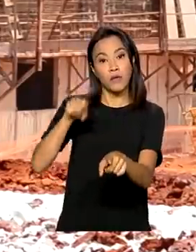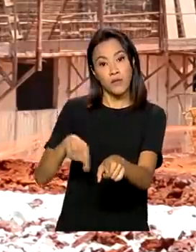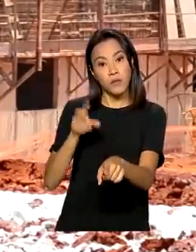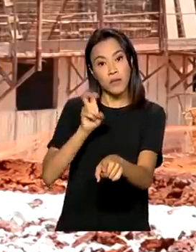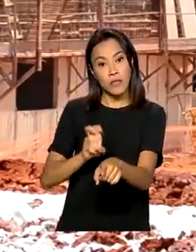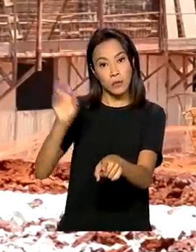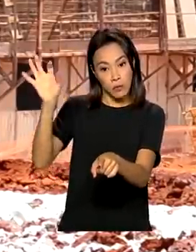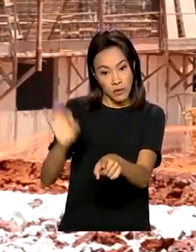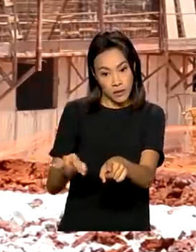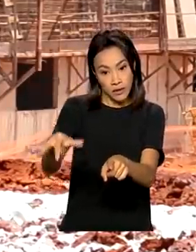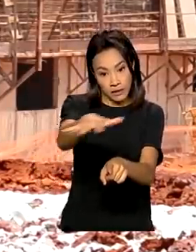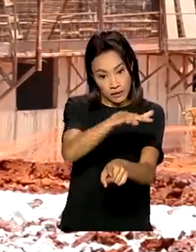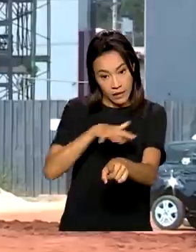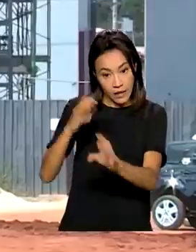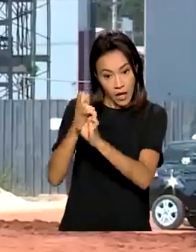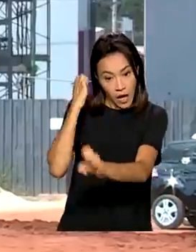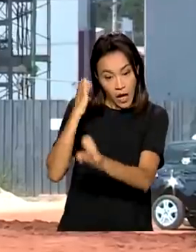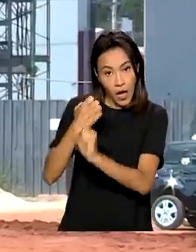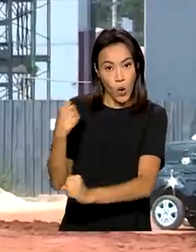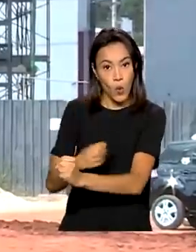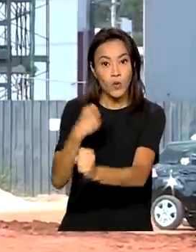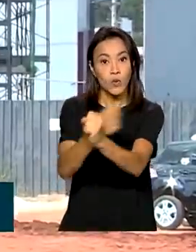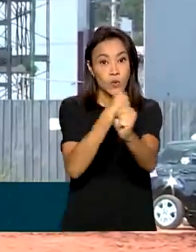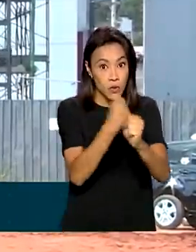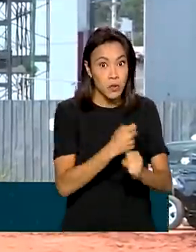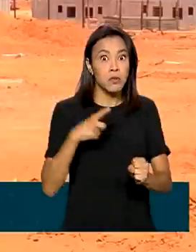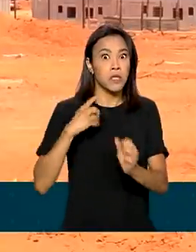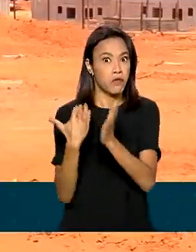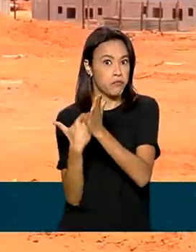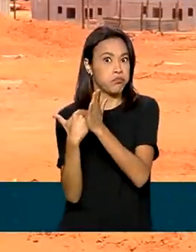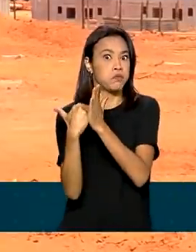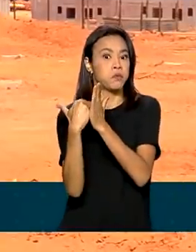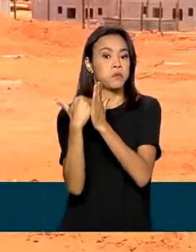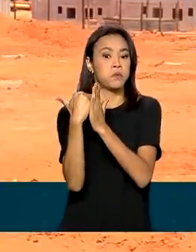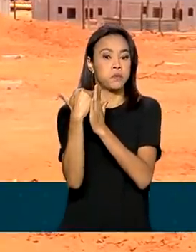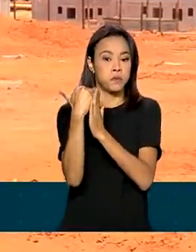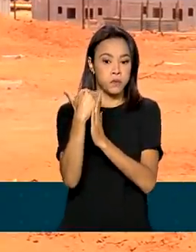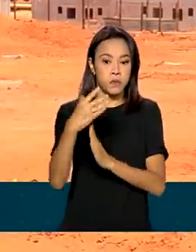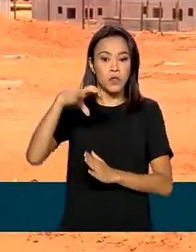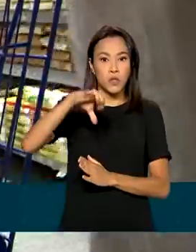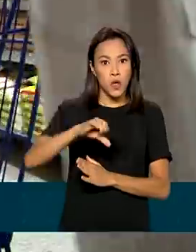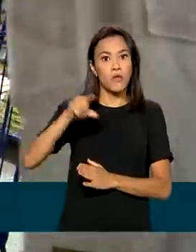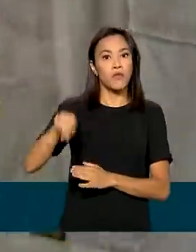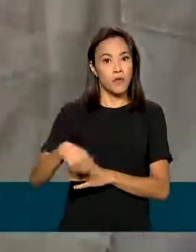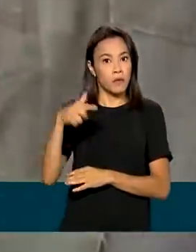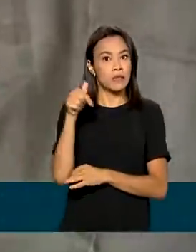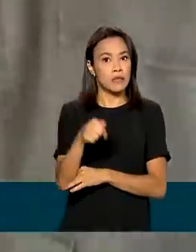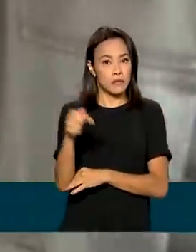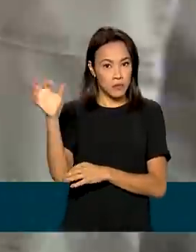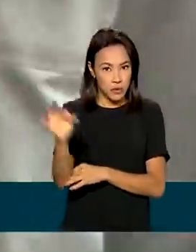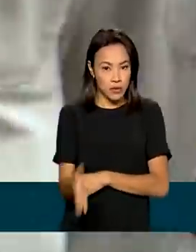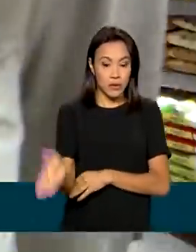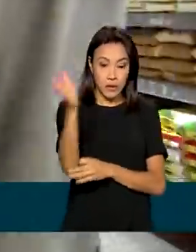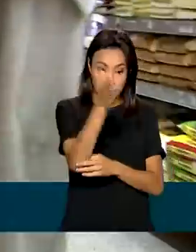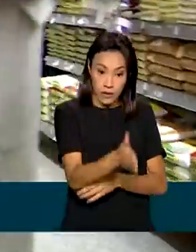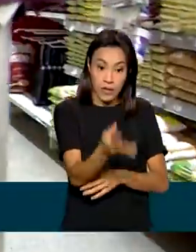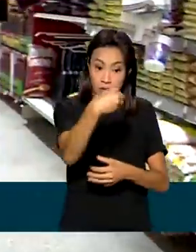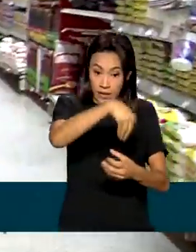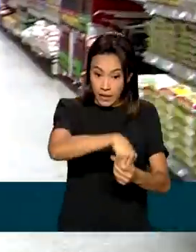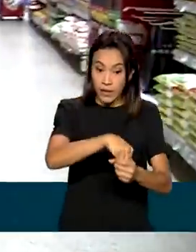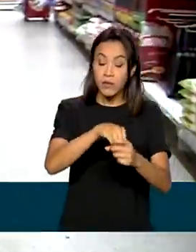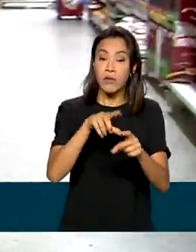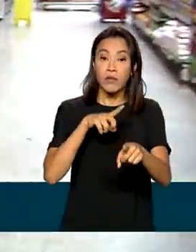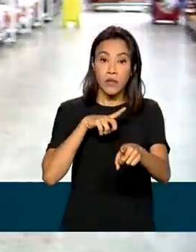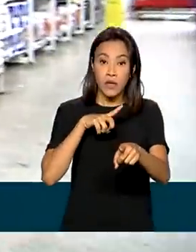destaque para a construção civil, que teve uma ascensão de 9,7%. Na demanda interna, houve aumento